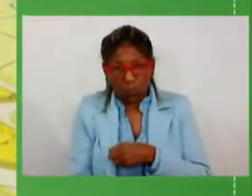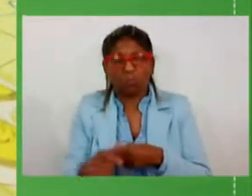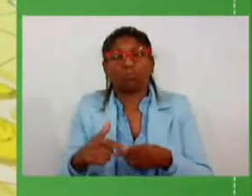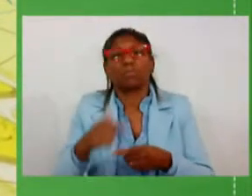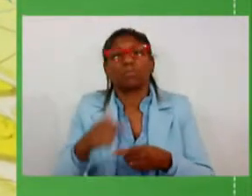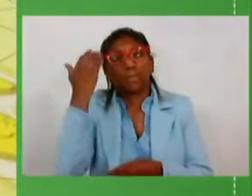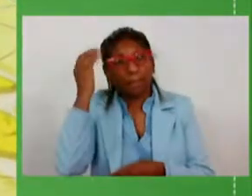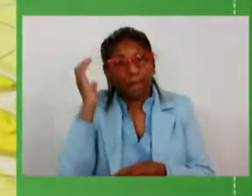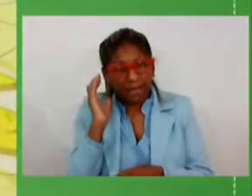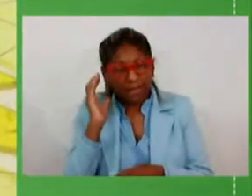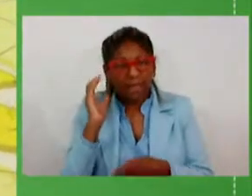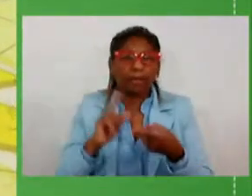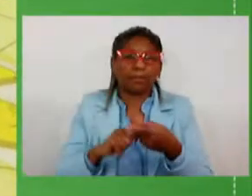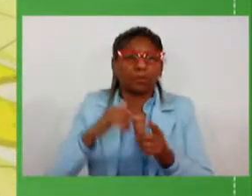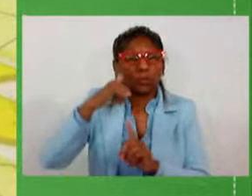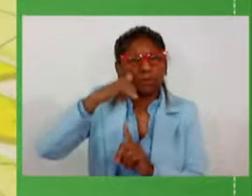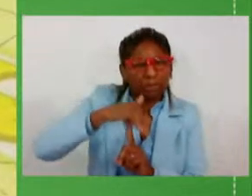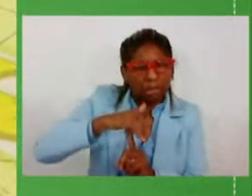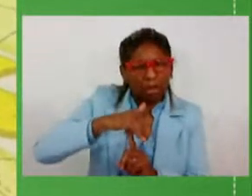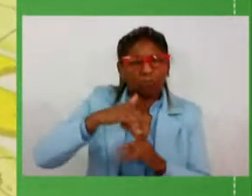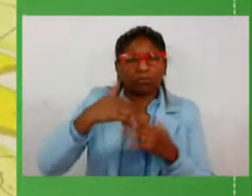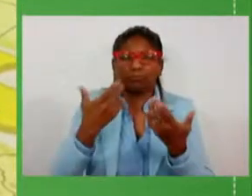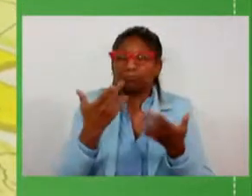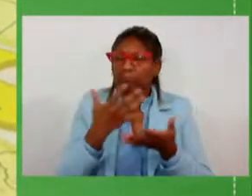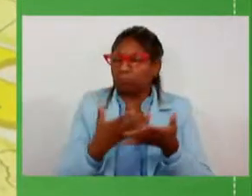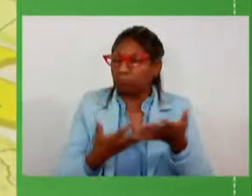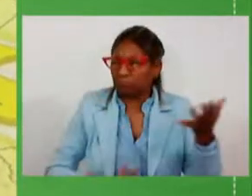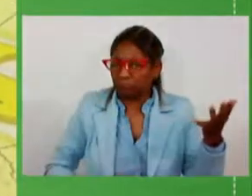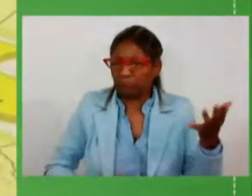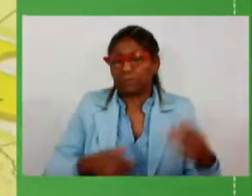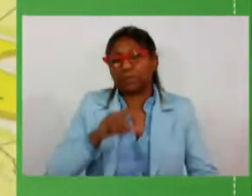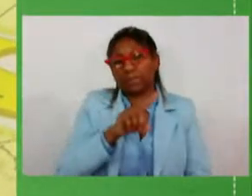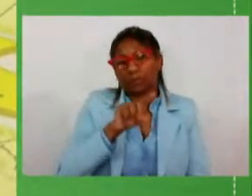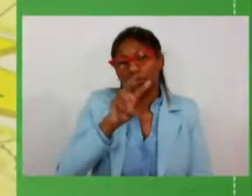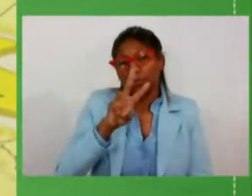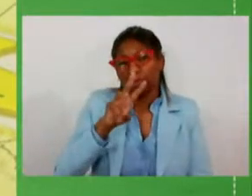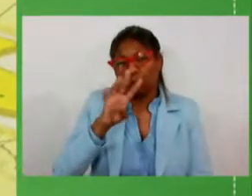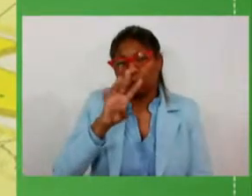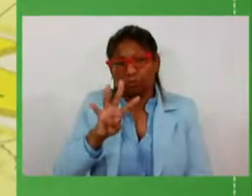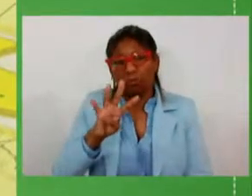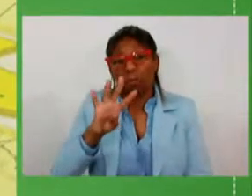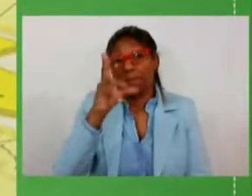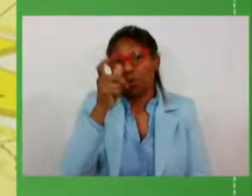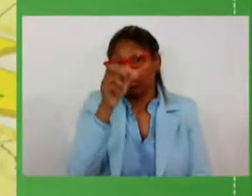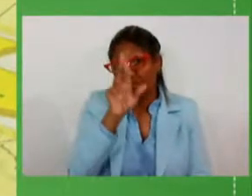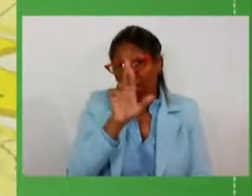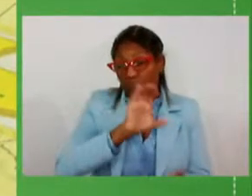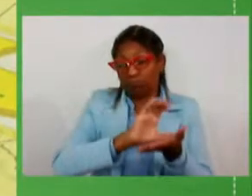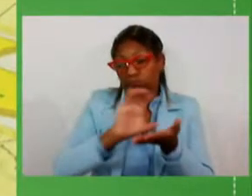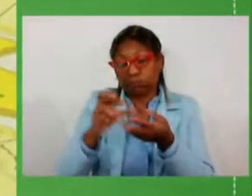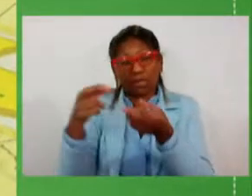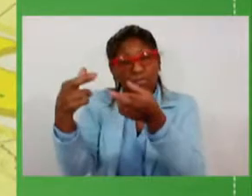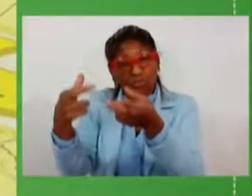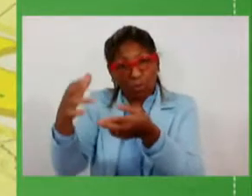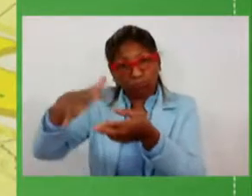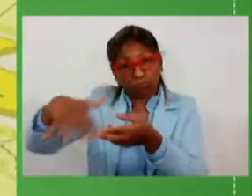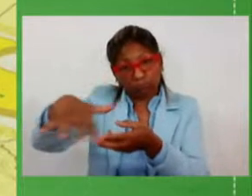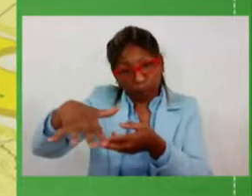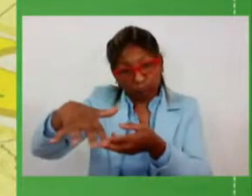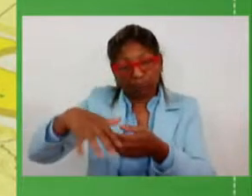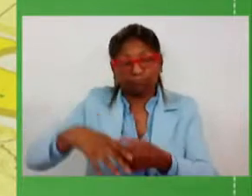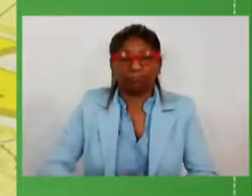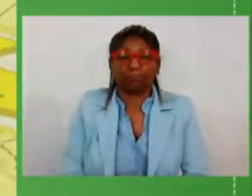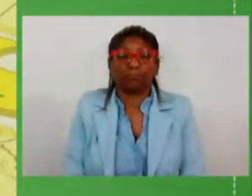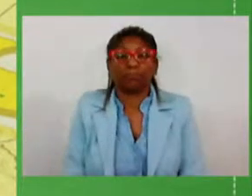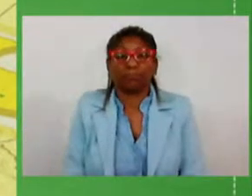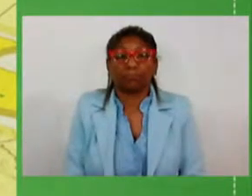Tupanciretã Cruz Alta e Santiago 134 milhões de reais previstos em investimentos nessa região